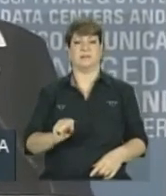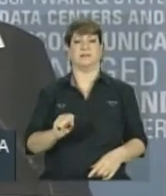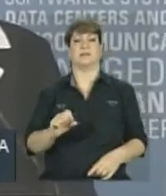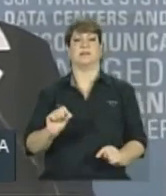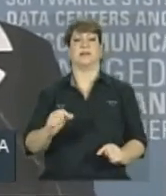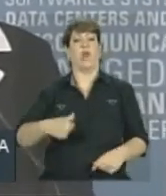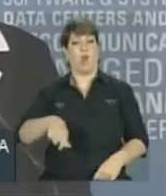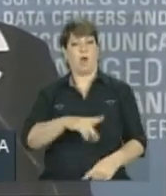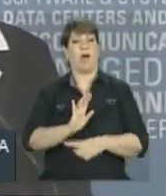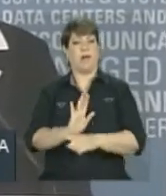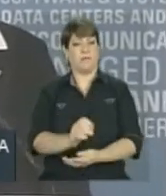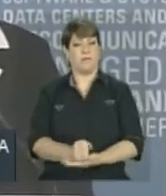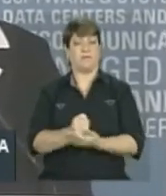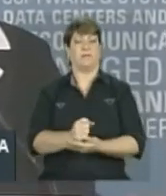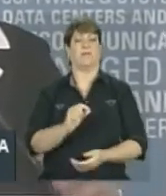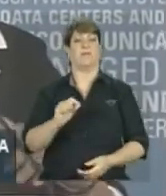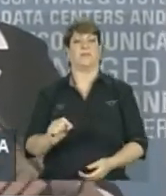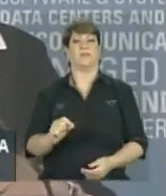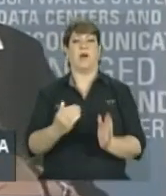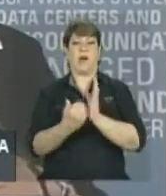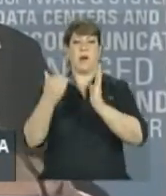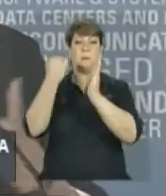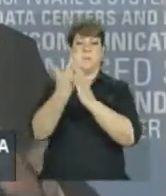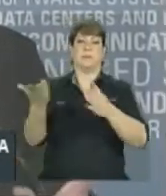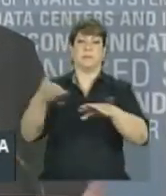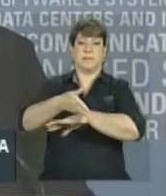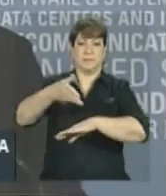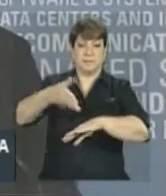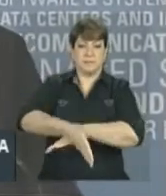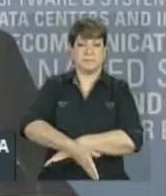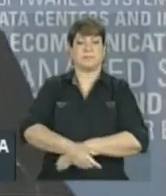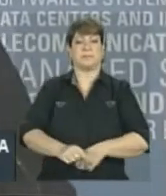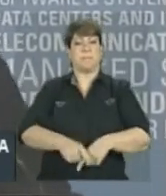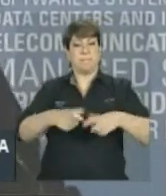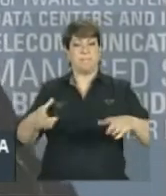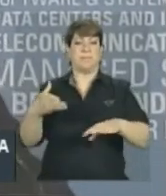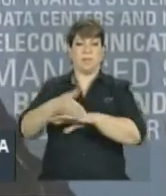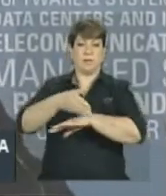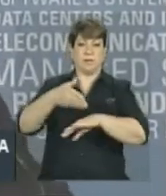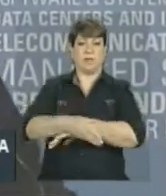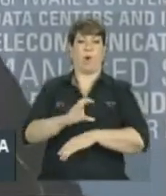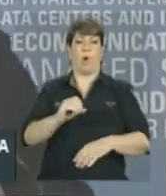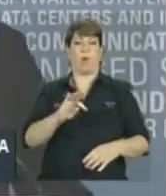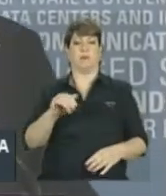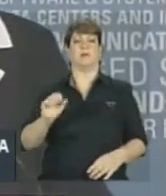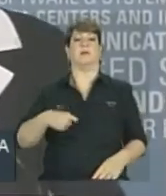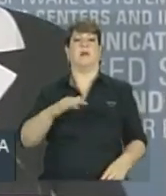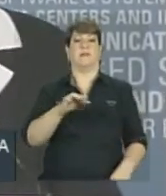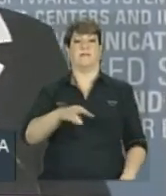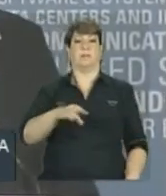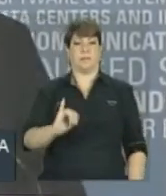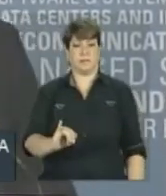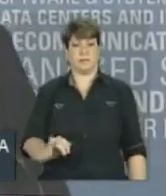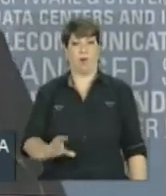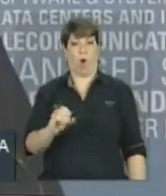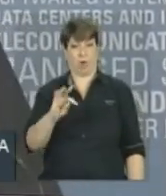da participação, de maior participação do Brasil em cotas do fundo monetário.